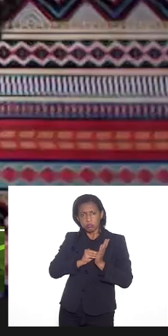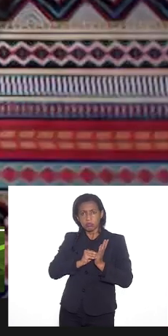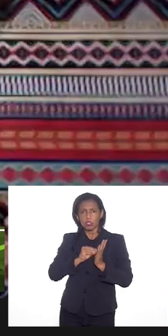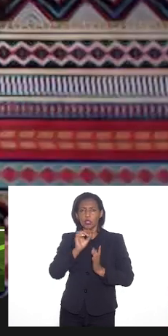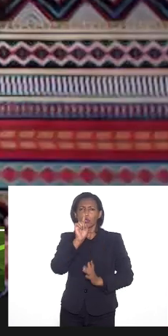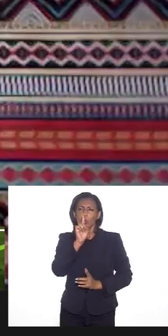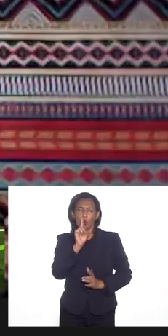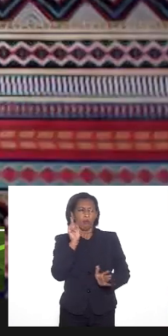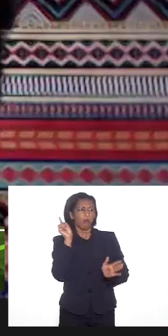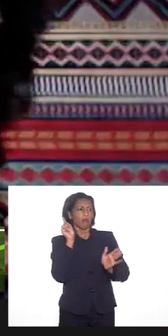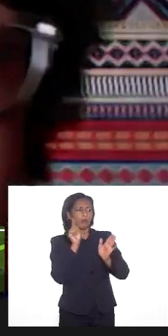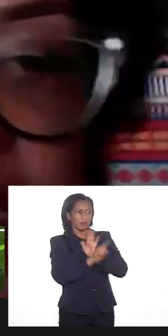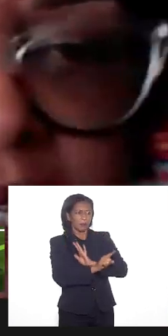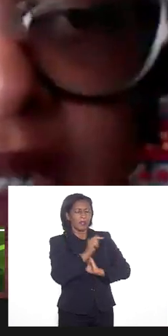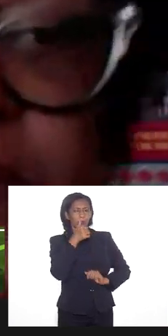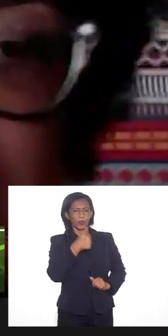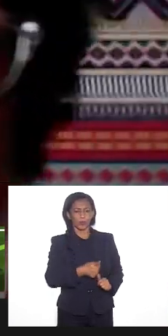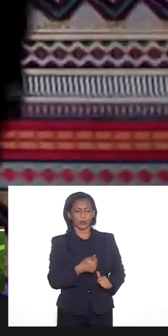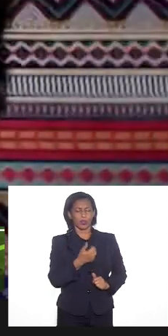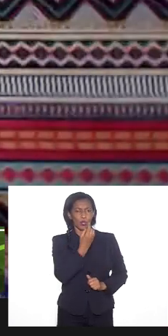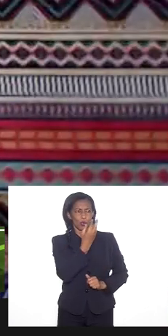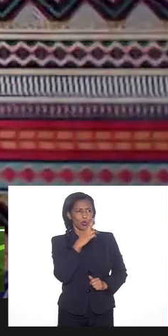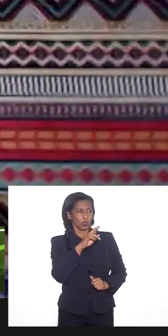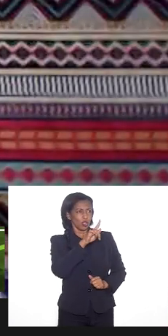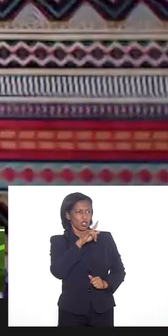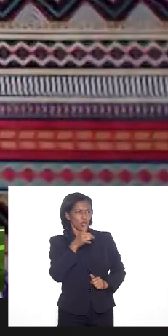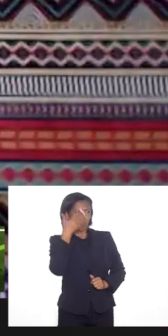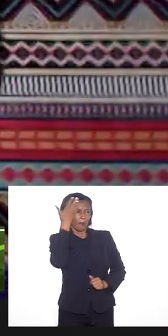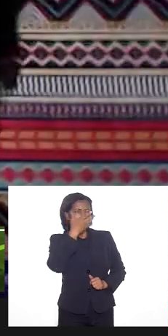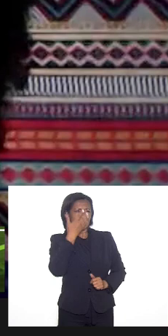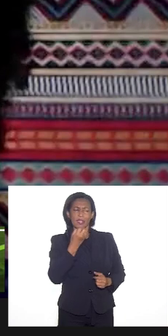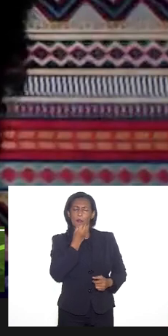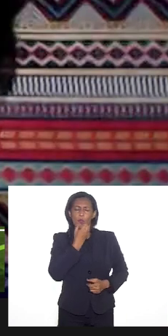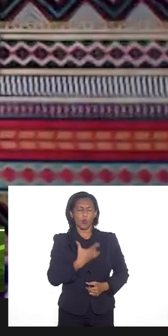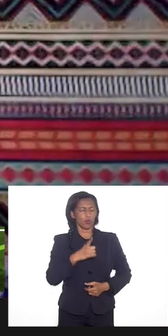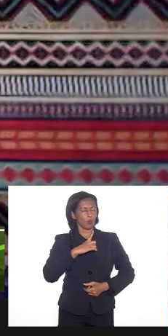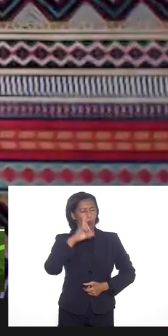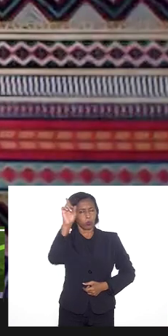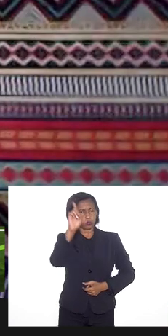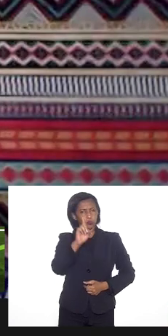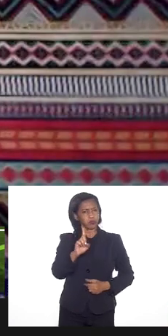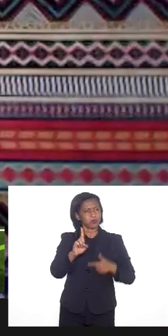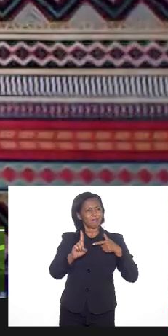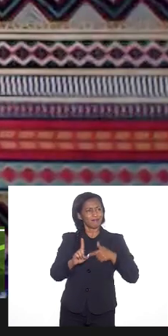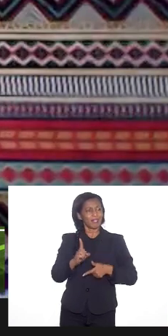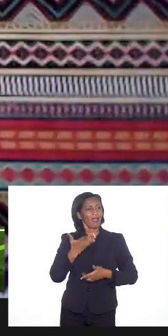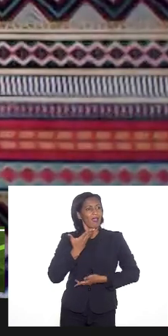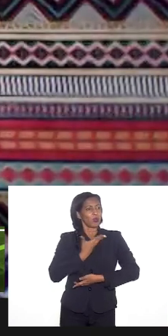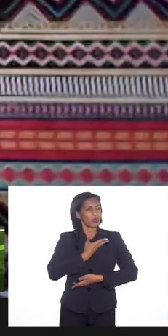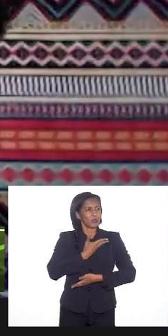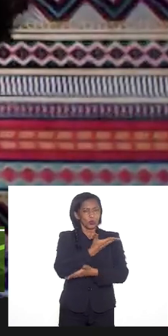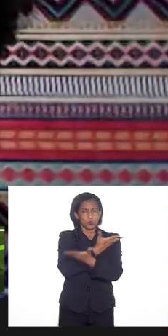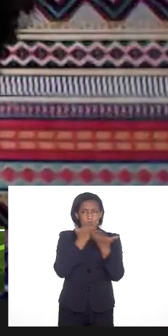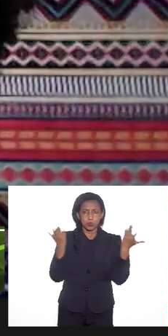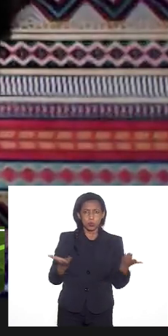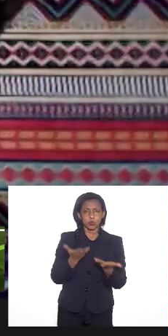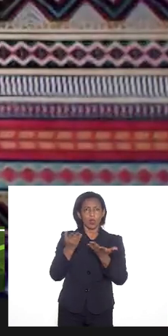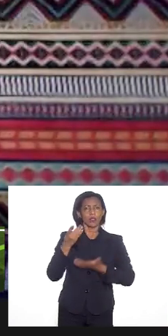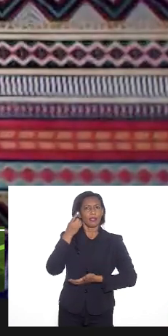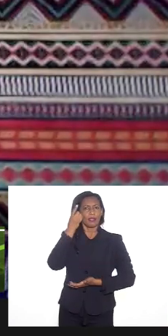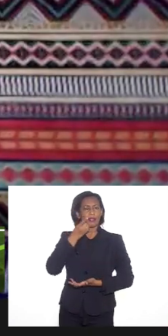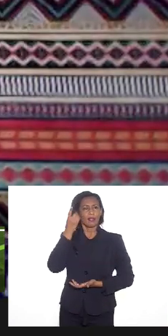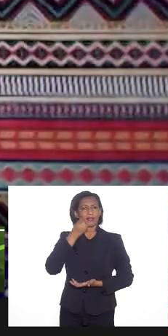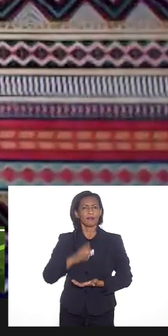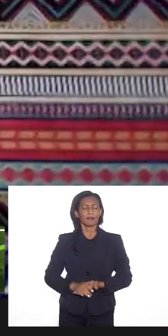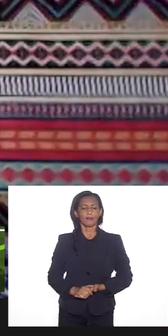doutor Gilbert muito obrigada pela sua presença muito bom tê-lo aqui obrigada aí aos colegas e as colegas deputadas deputadas